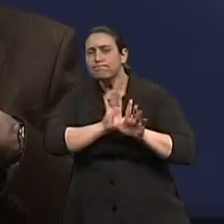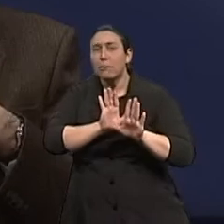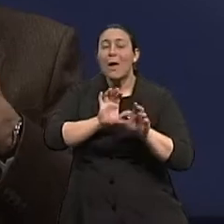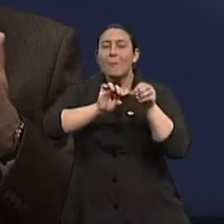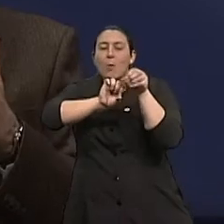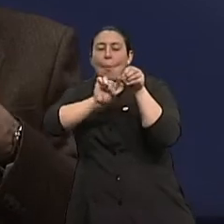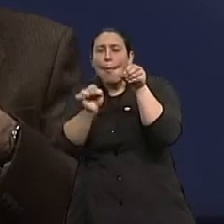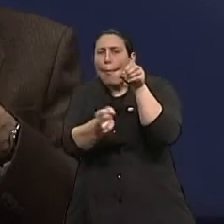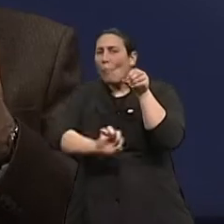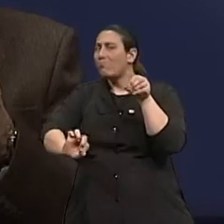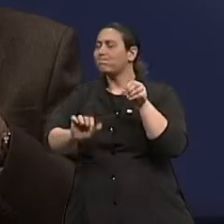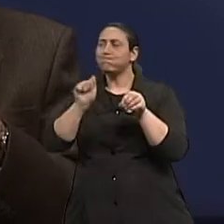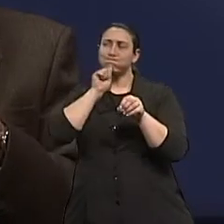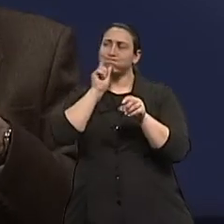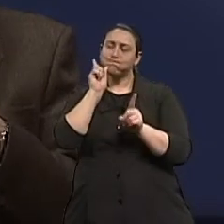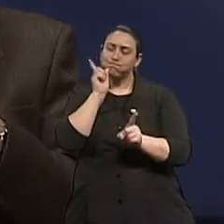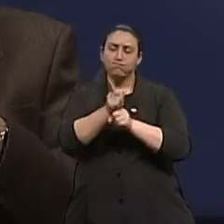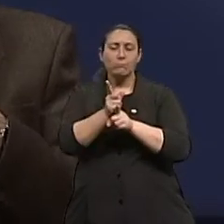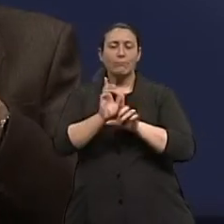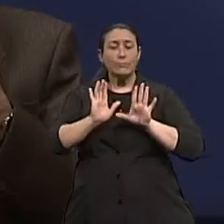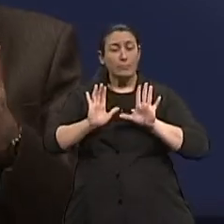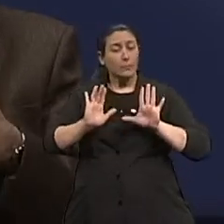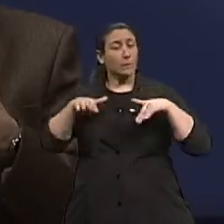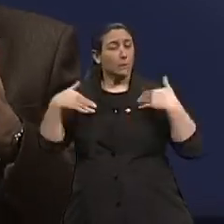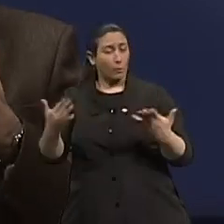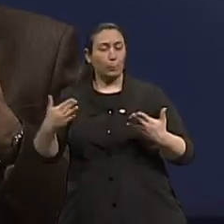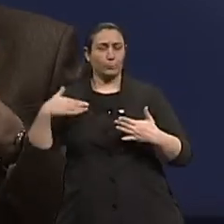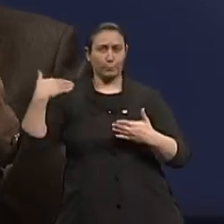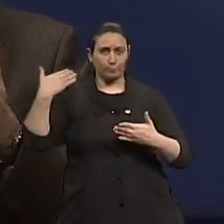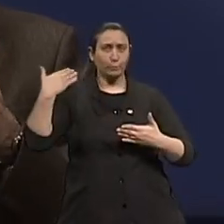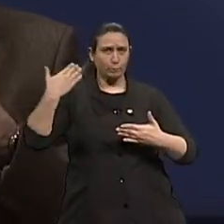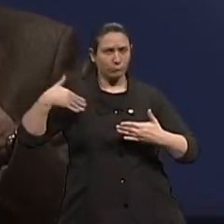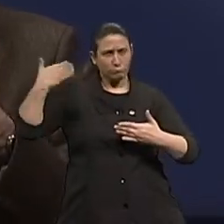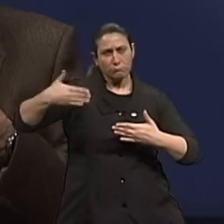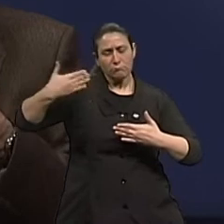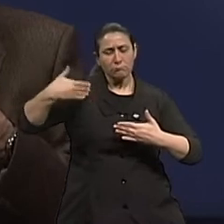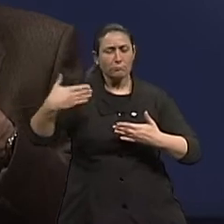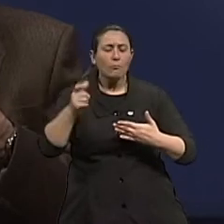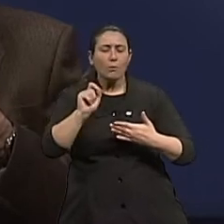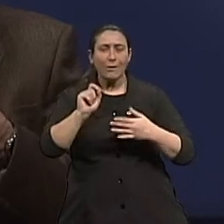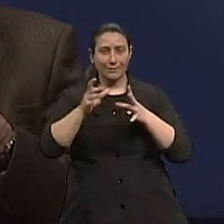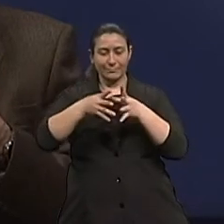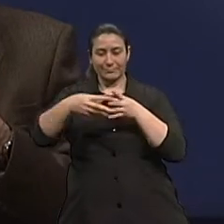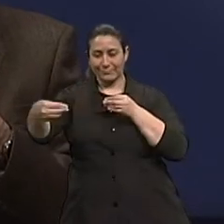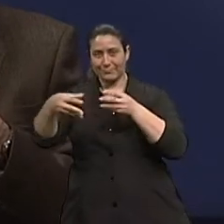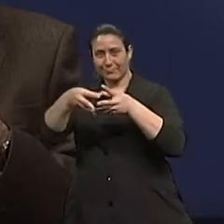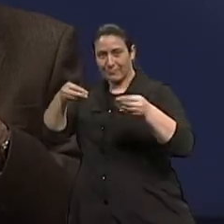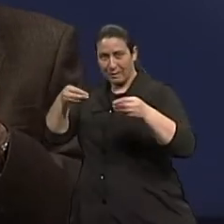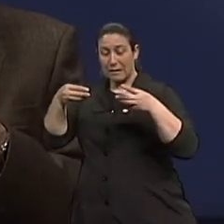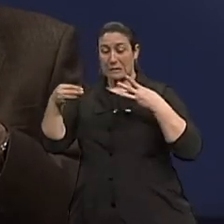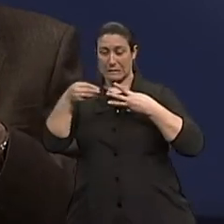célula que vai se copiando, ela vai, ao longo do tempo, se transformando num risco